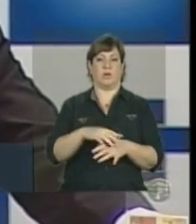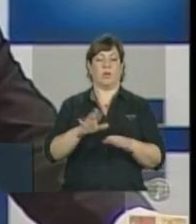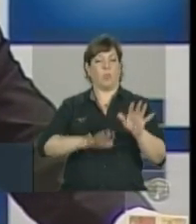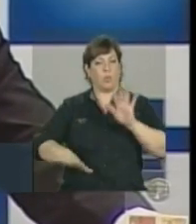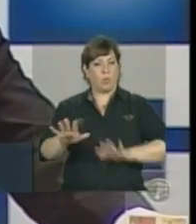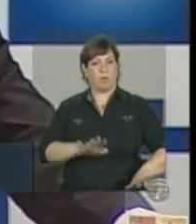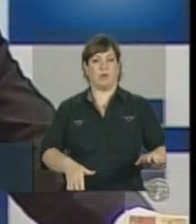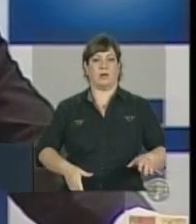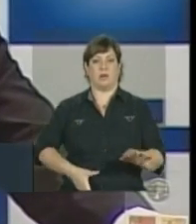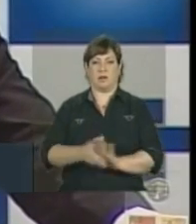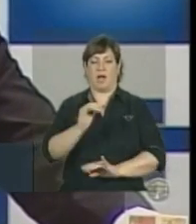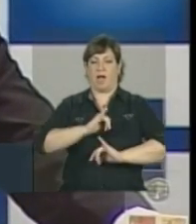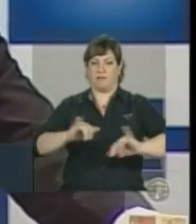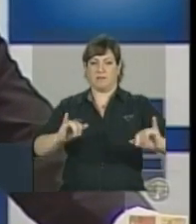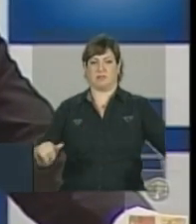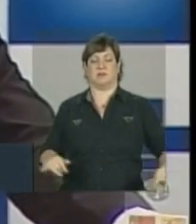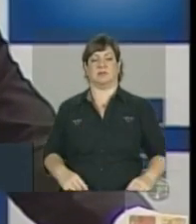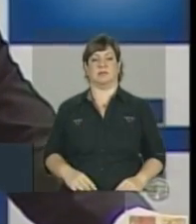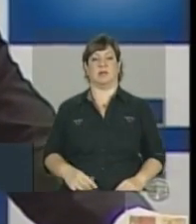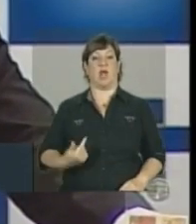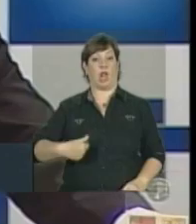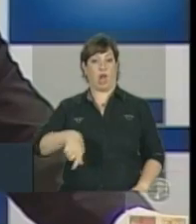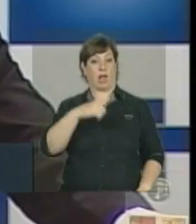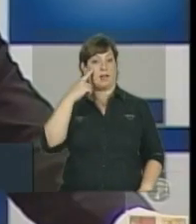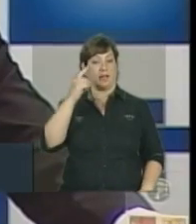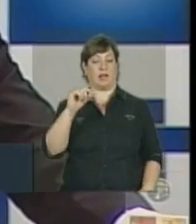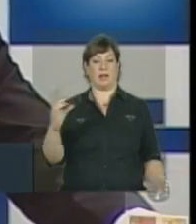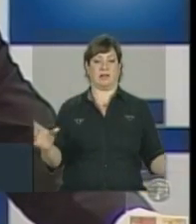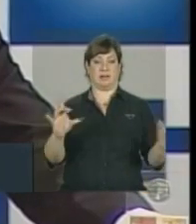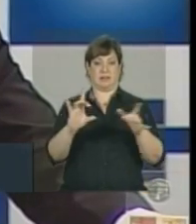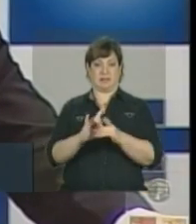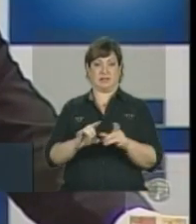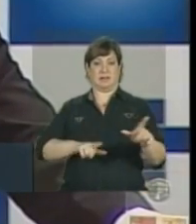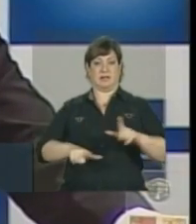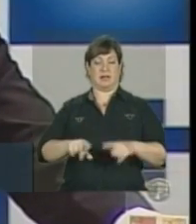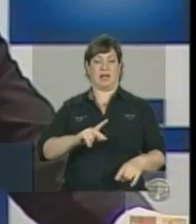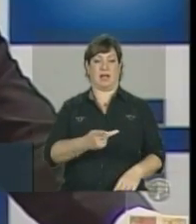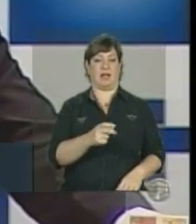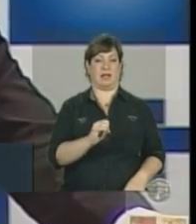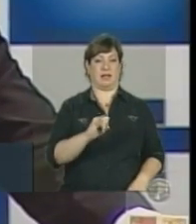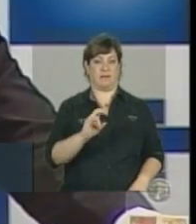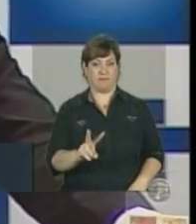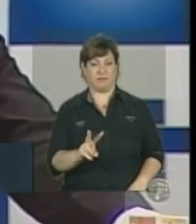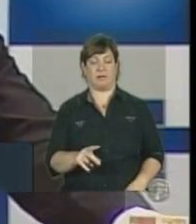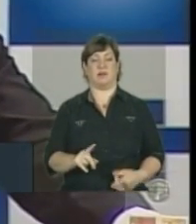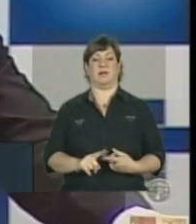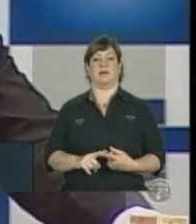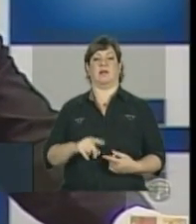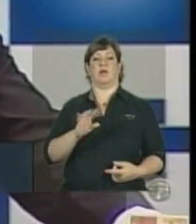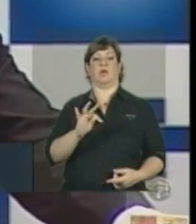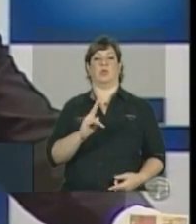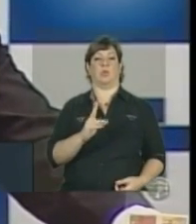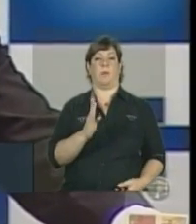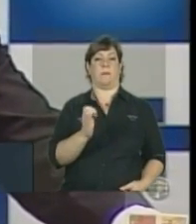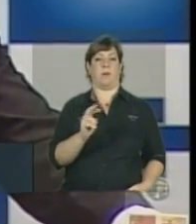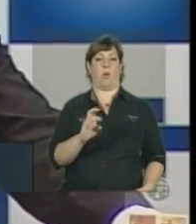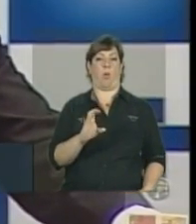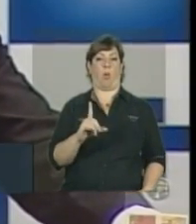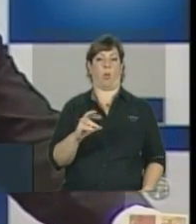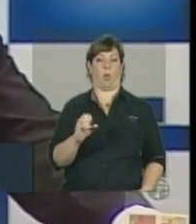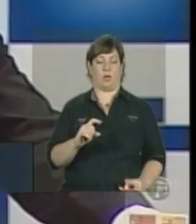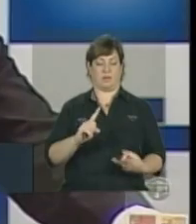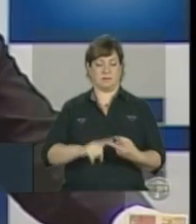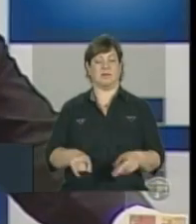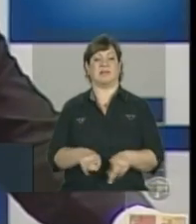integrar as ações, não só HIV e tuberculose, como também da dependência